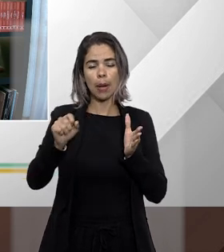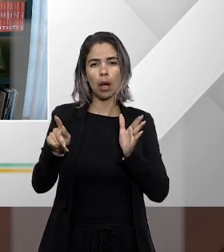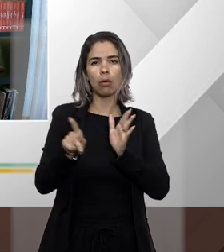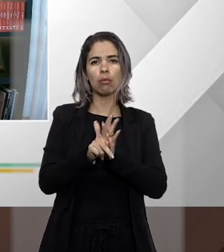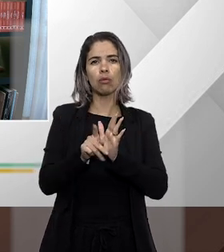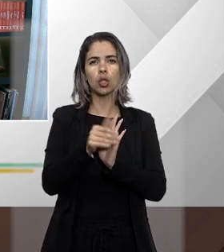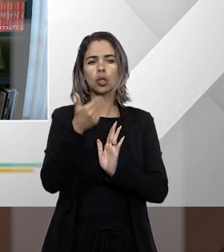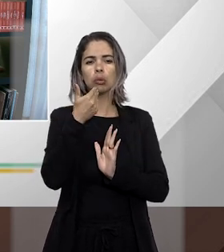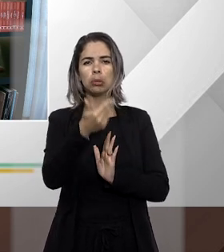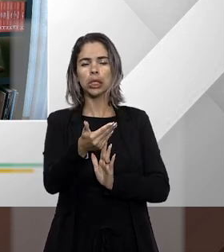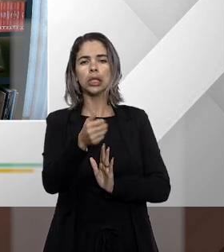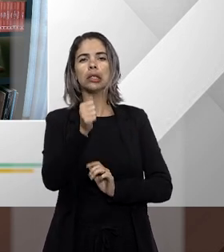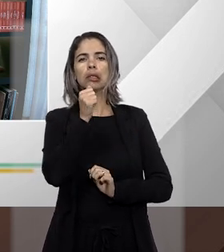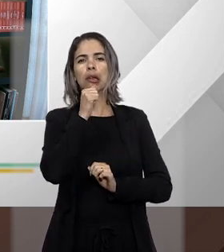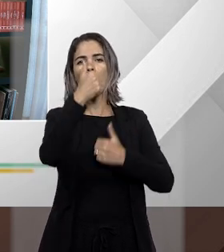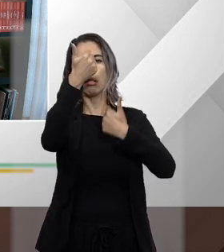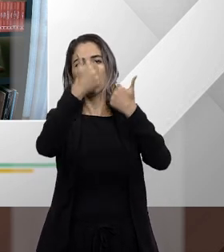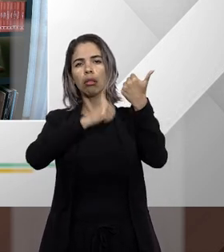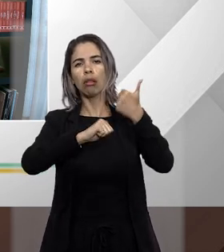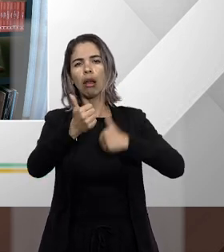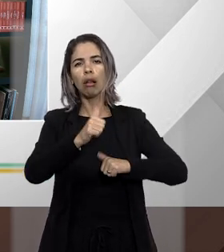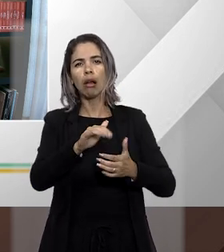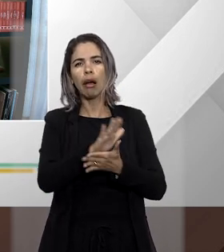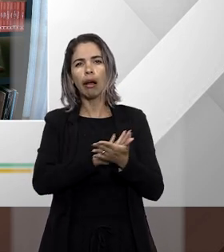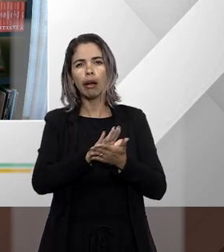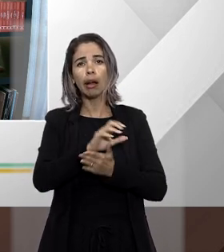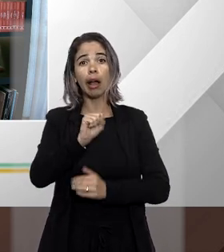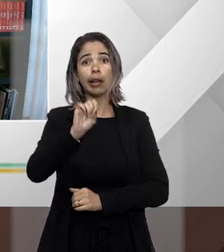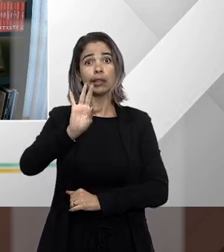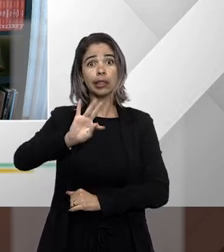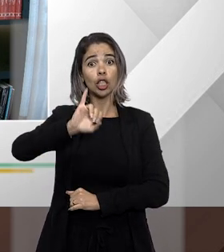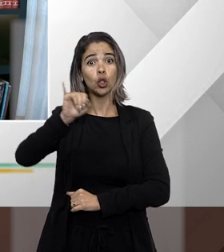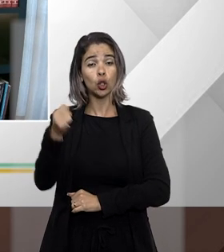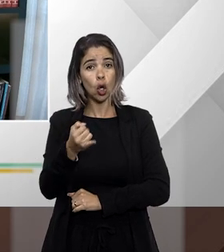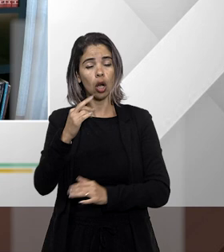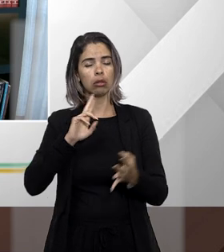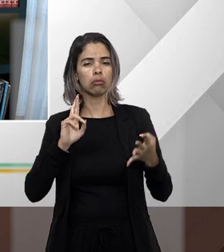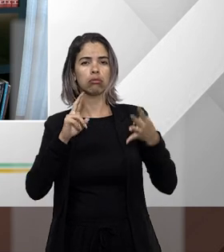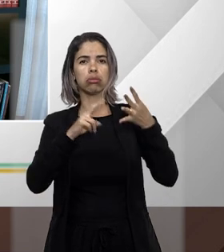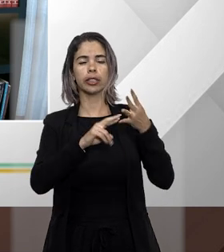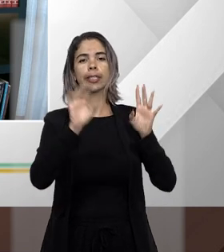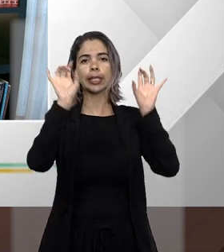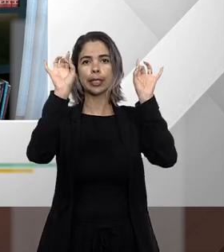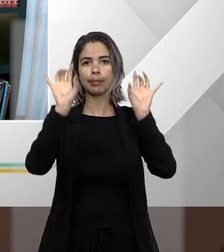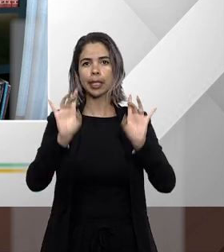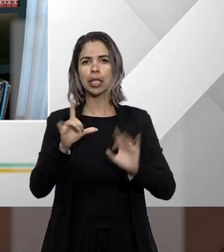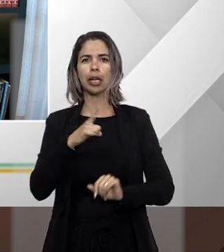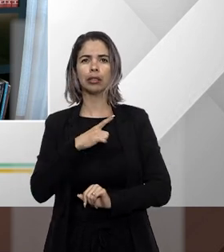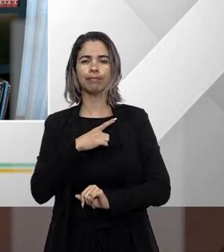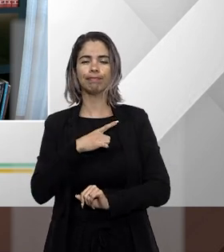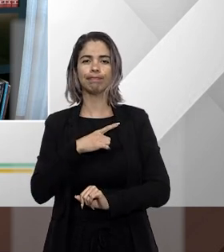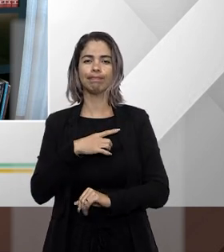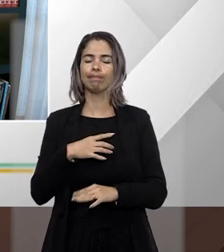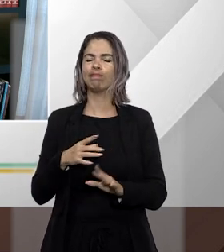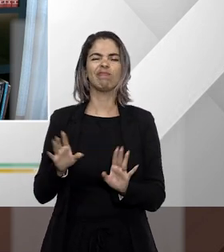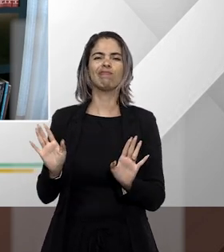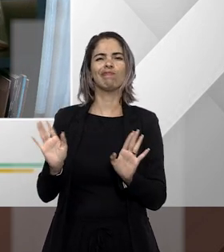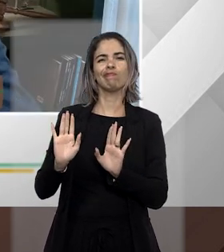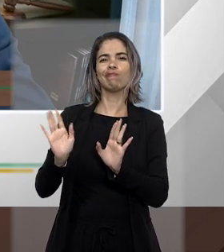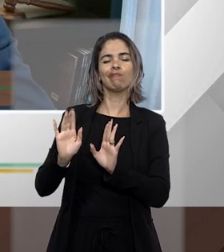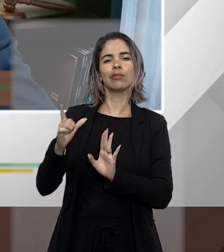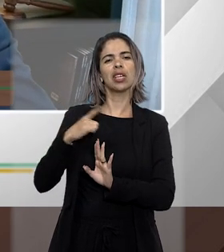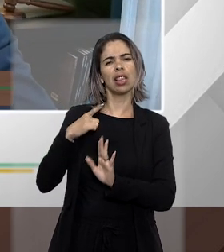superior tribunal de justiça em recurso especial não tem precedentes do SDJ porque